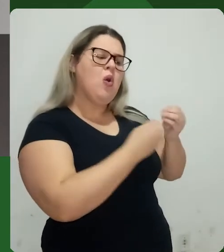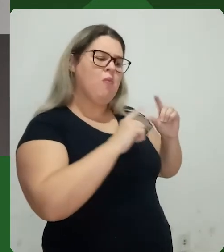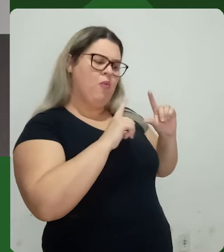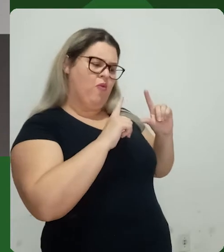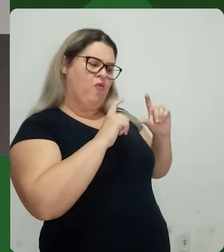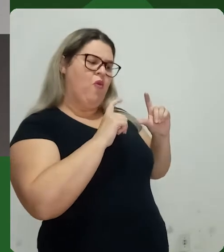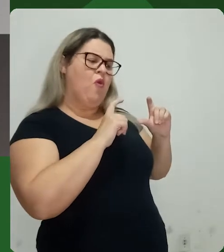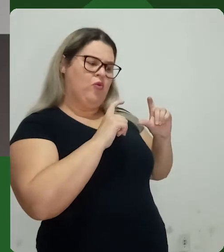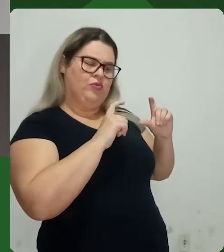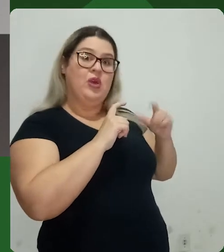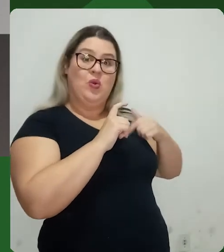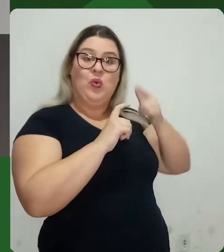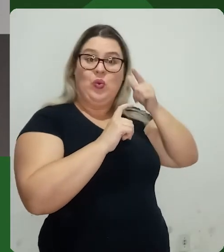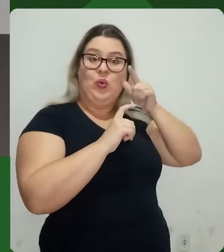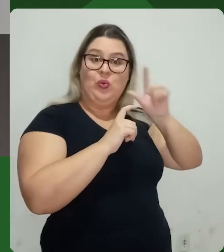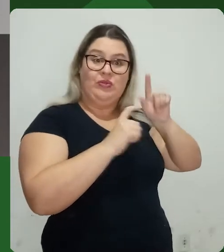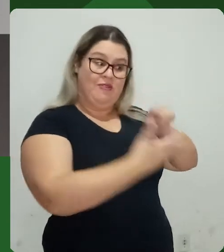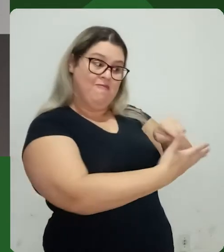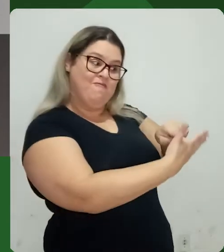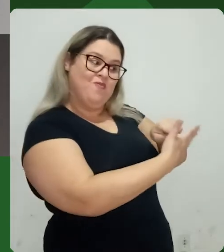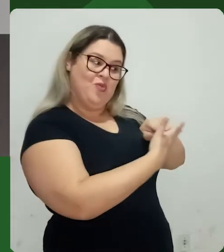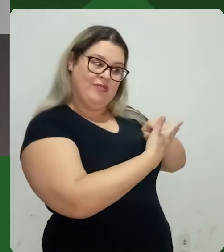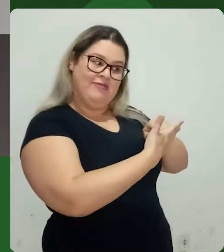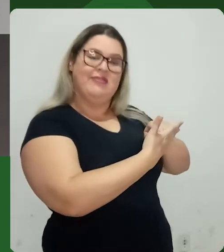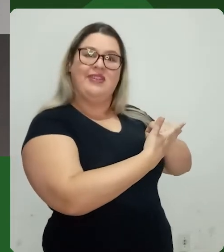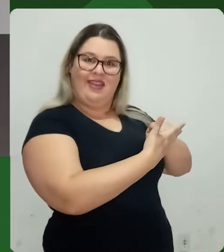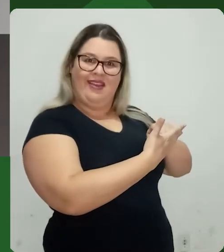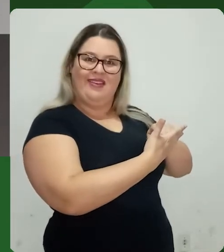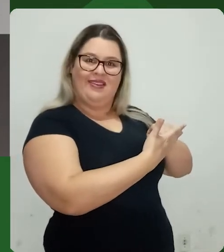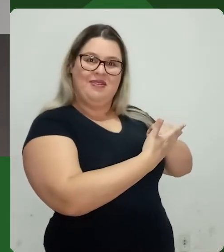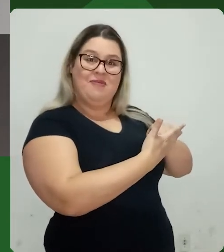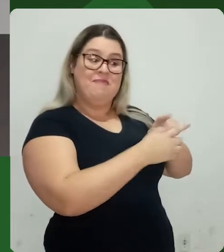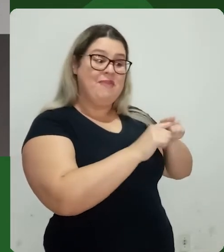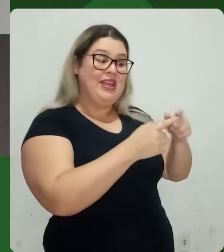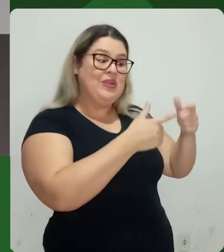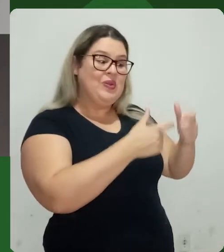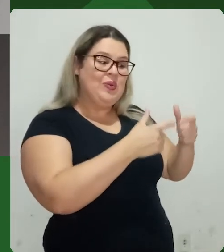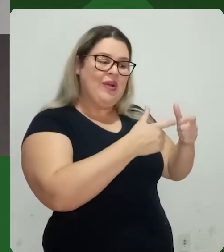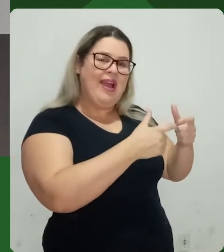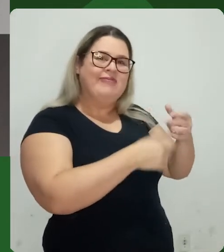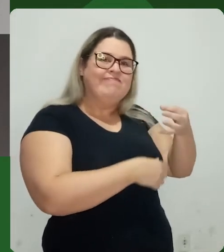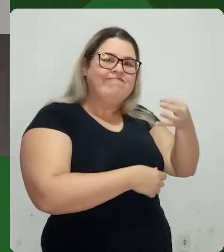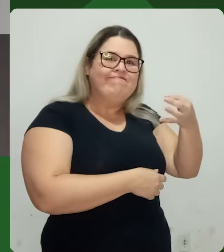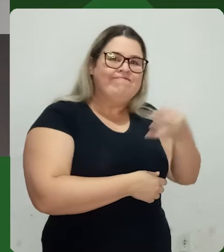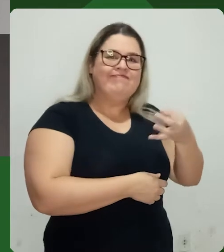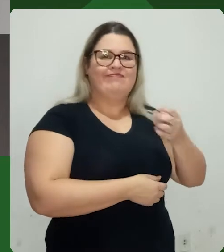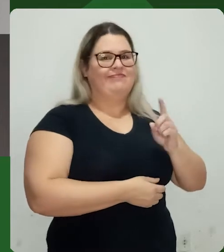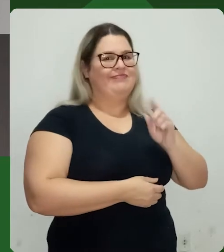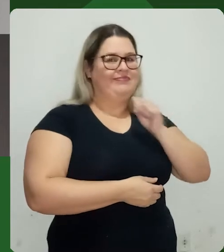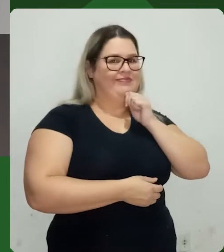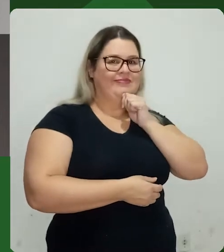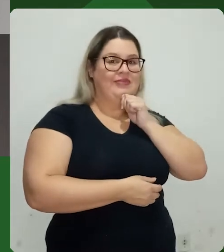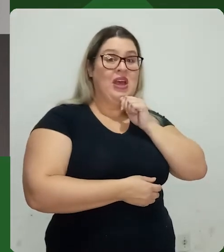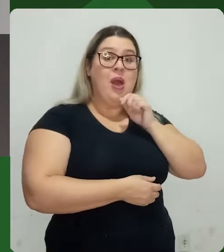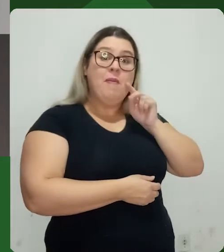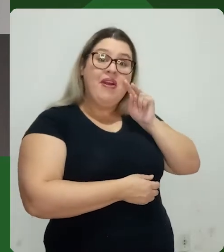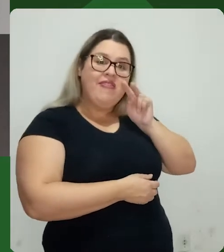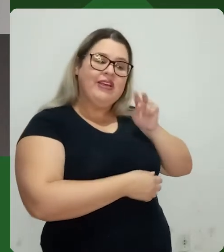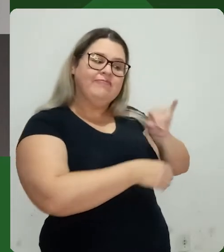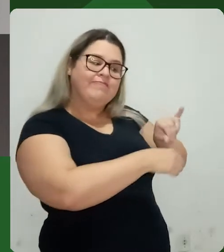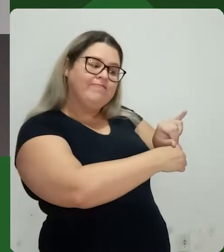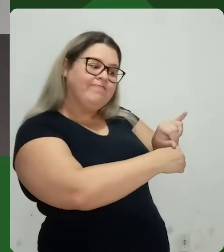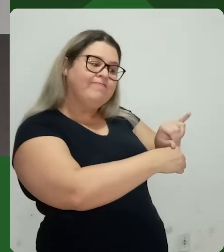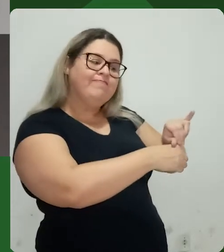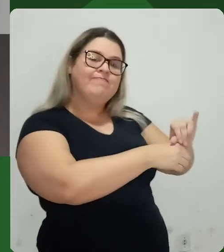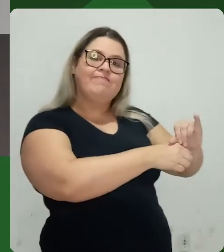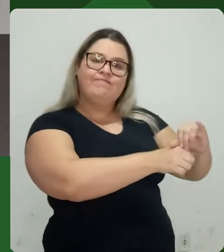produto, olhar pra como ele tá interagindo, olha só, aqui eu consegui mostrar essa aresta um pouquinho, ainda não tá na posição mais correta.